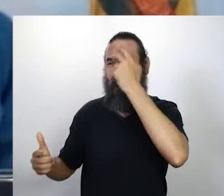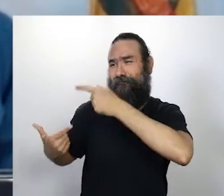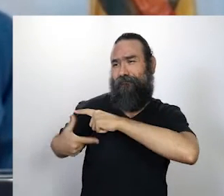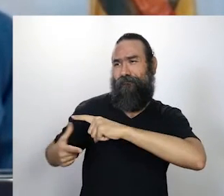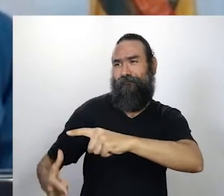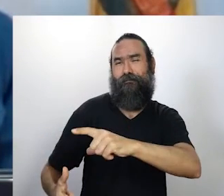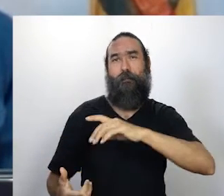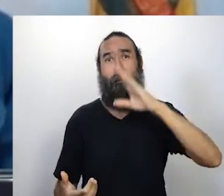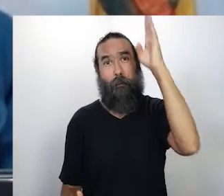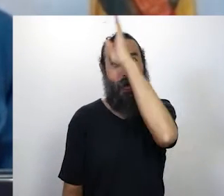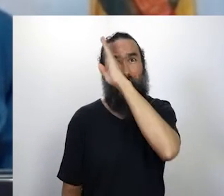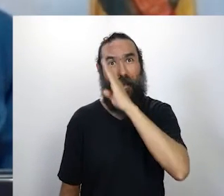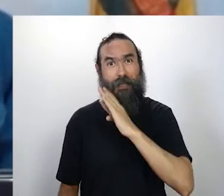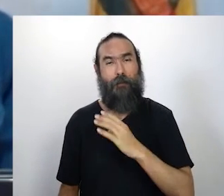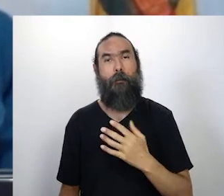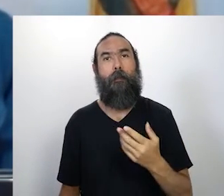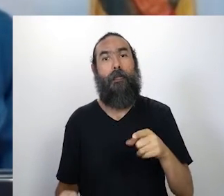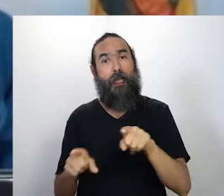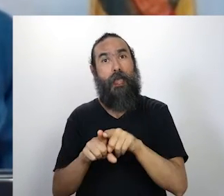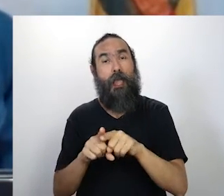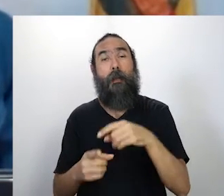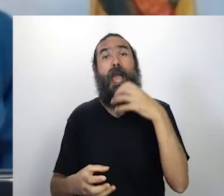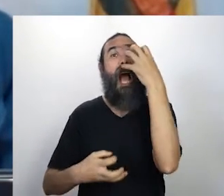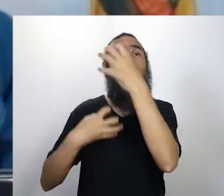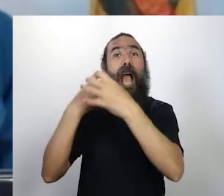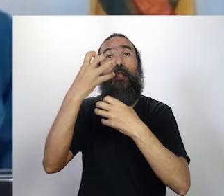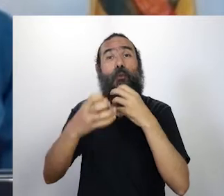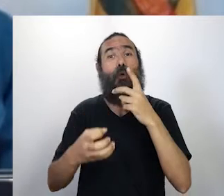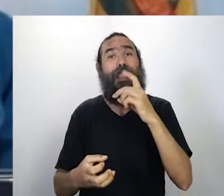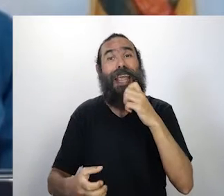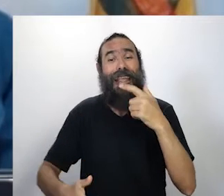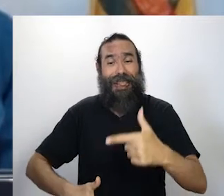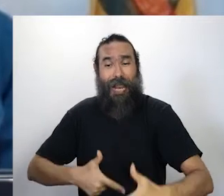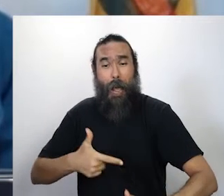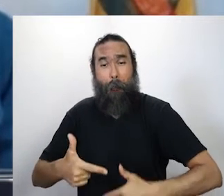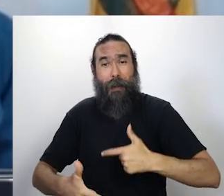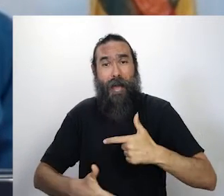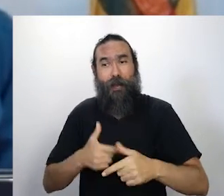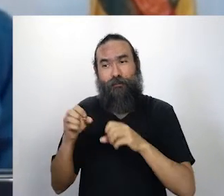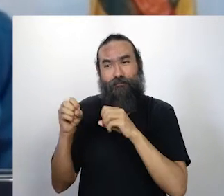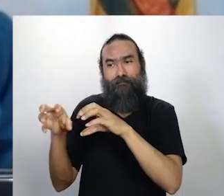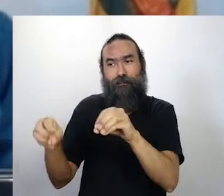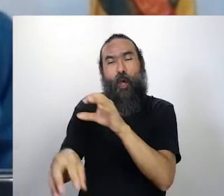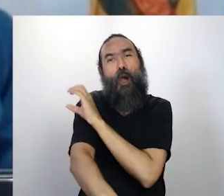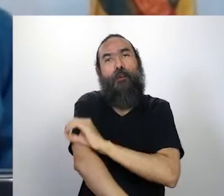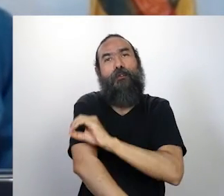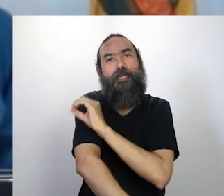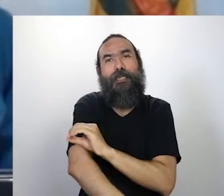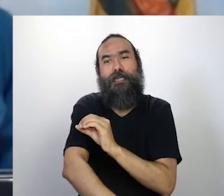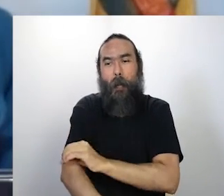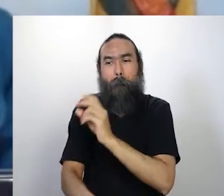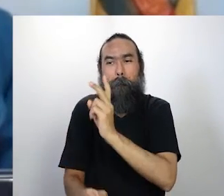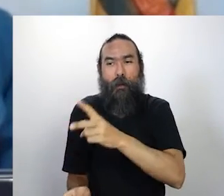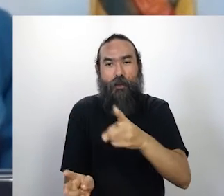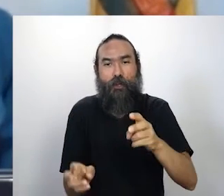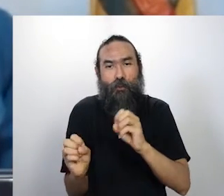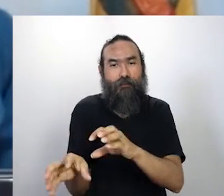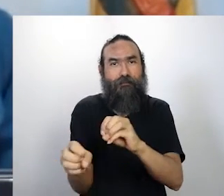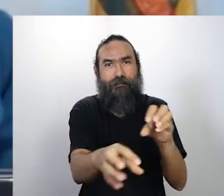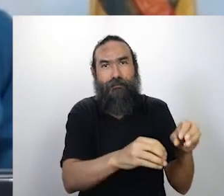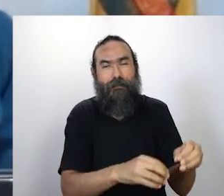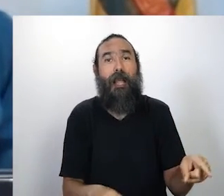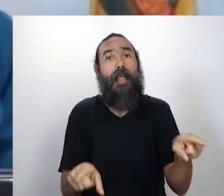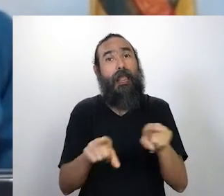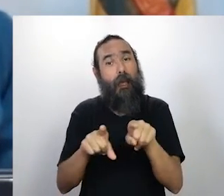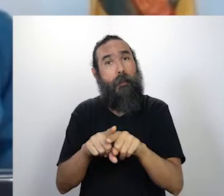difundido a tradição dos cantos de trabalho através de oficinas para educadores e shows, muitas vezes com a